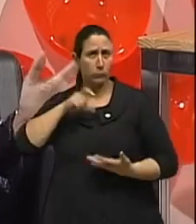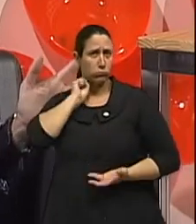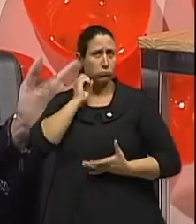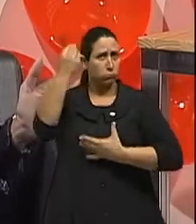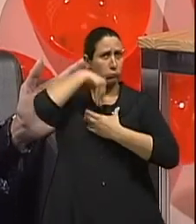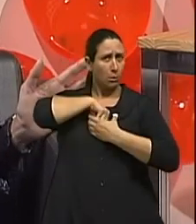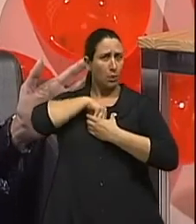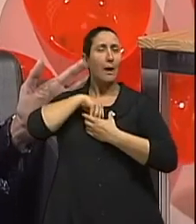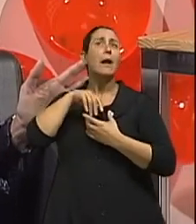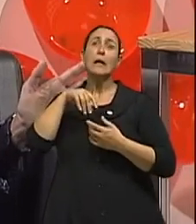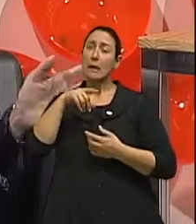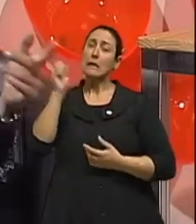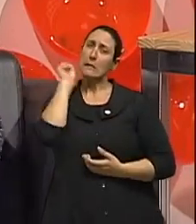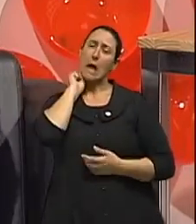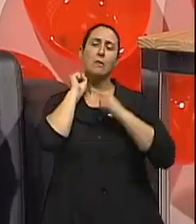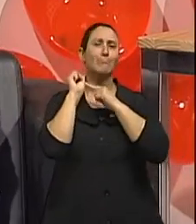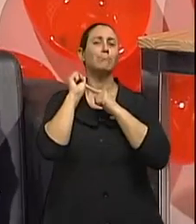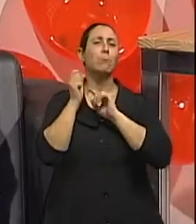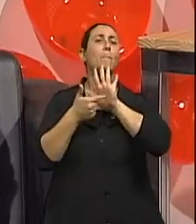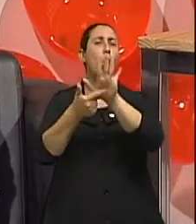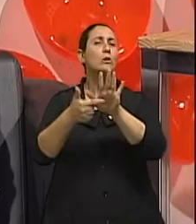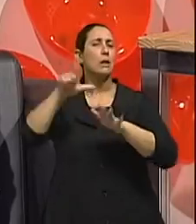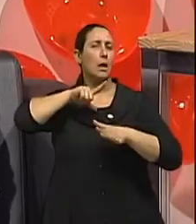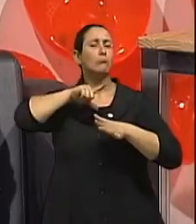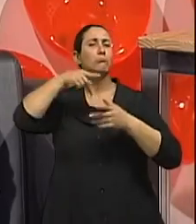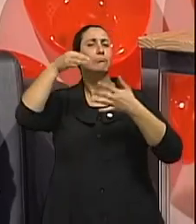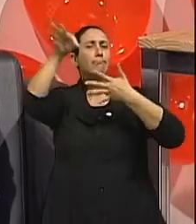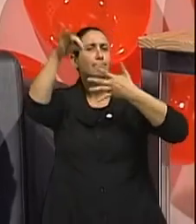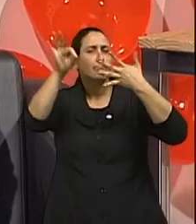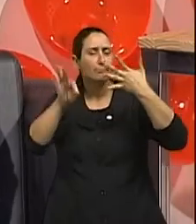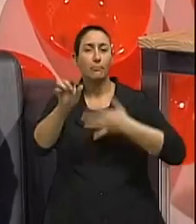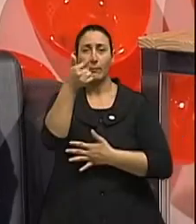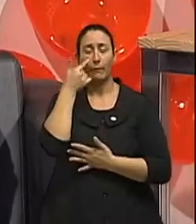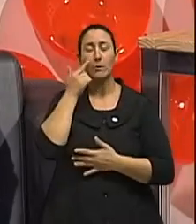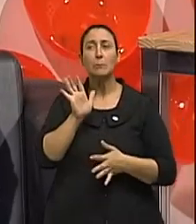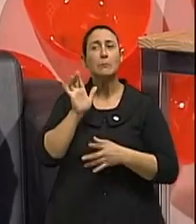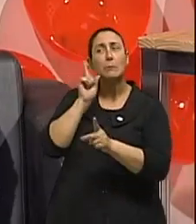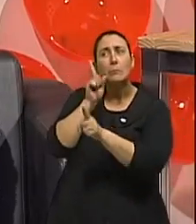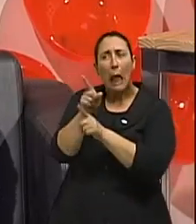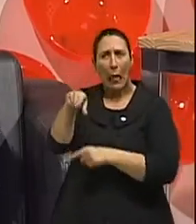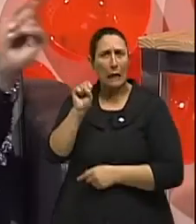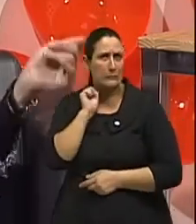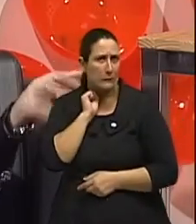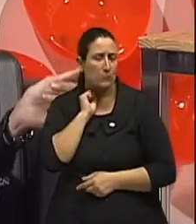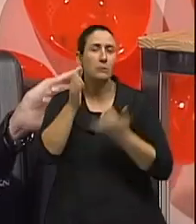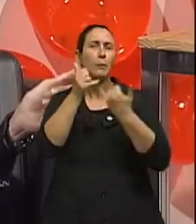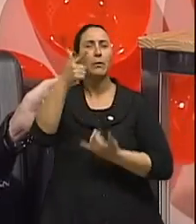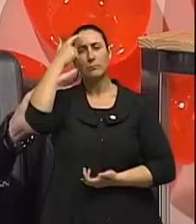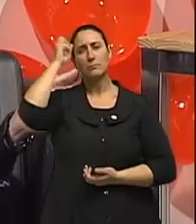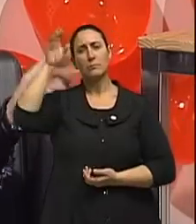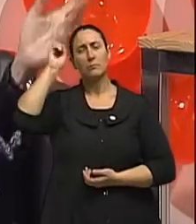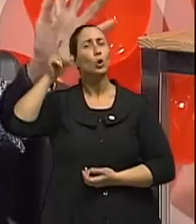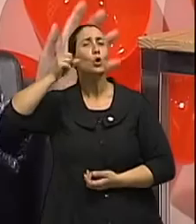se ela tem sintomas. Então, nós queremos avaliar, em primeiro lugar, se tem sintoma. Em segundo lugar, por exemplo, eu tinha dor de cabeça uma vez por